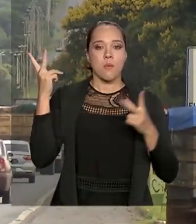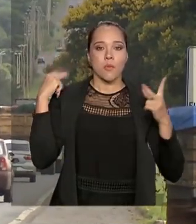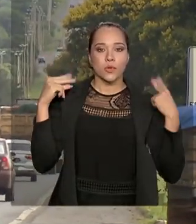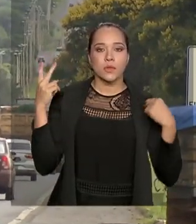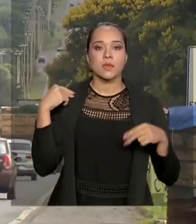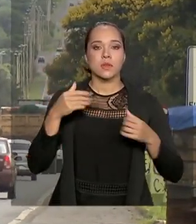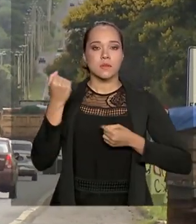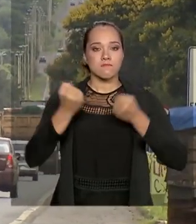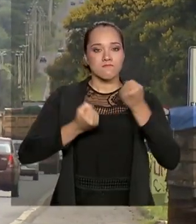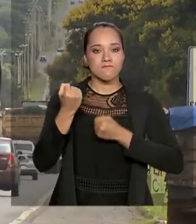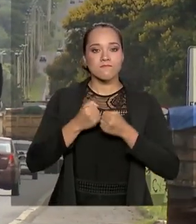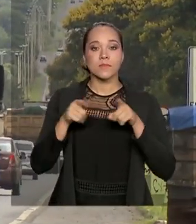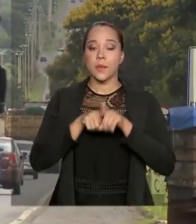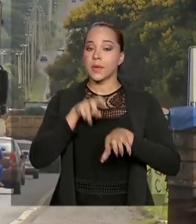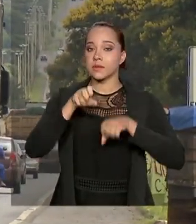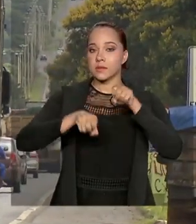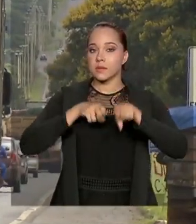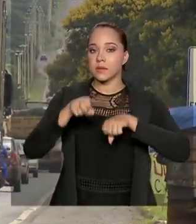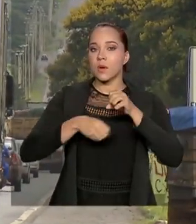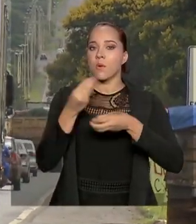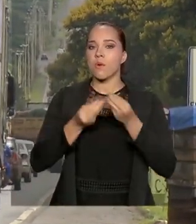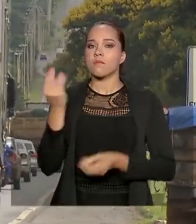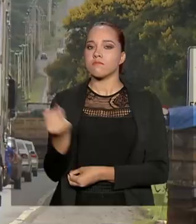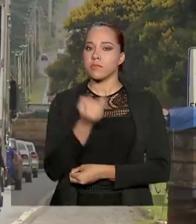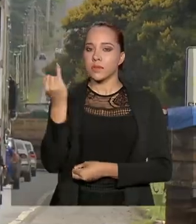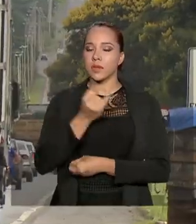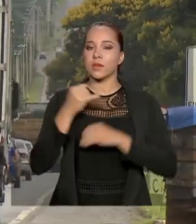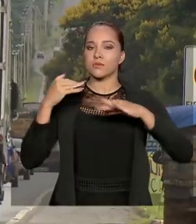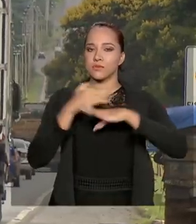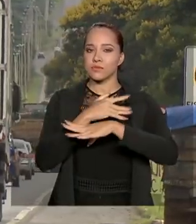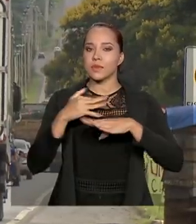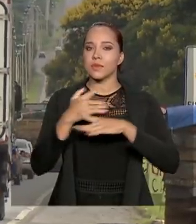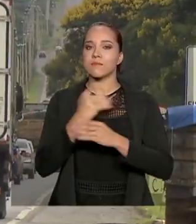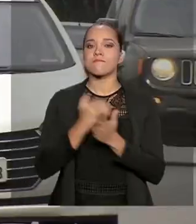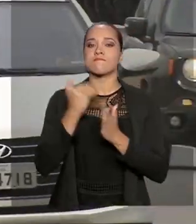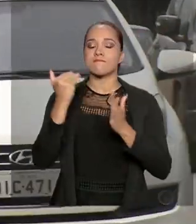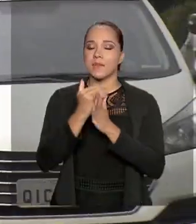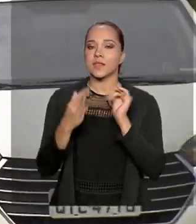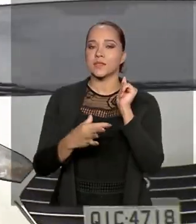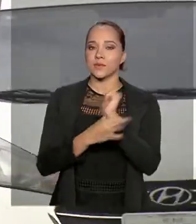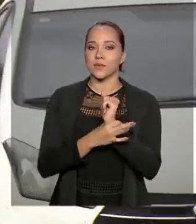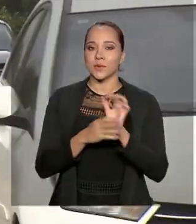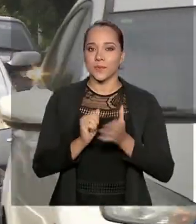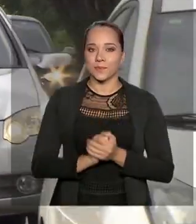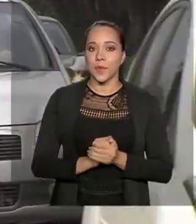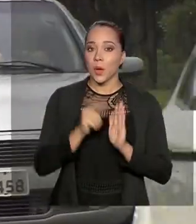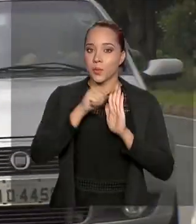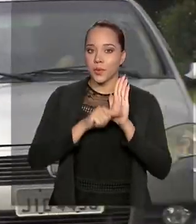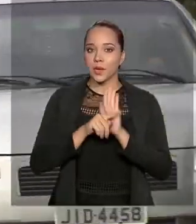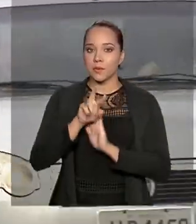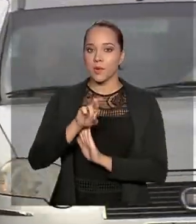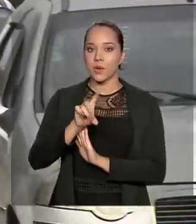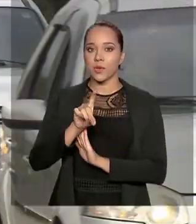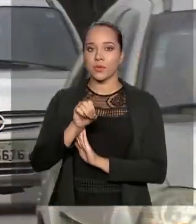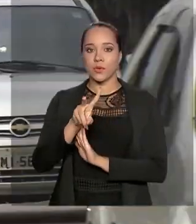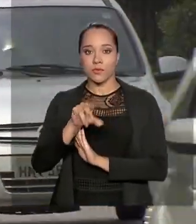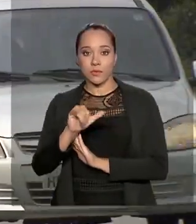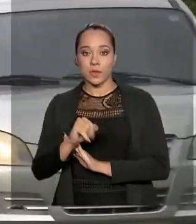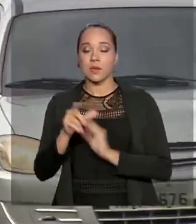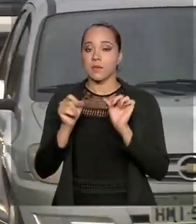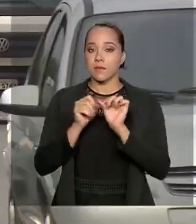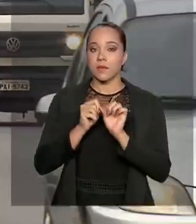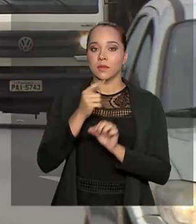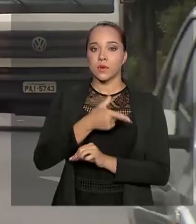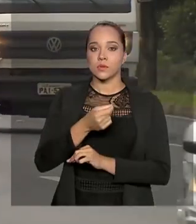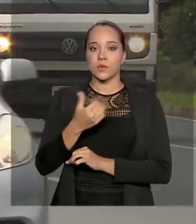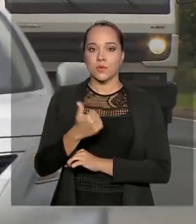caminhoneiros e ciclistas sobre a importância de um trânsito mais seguro. O programa Rodovida foi lançado em 2011